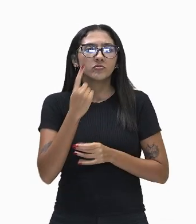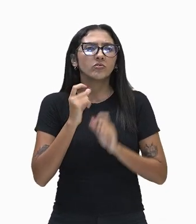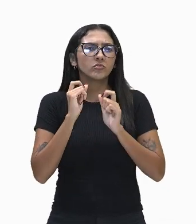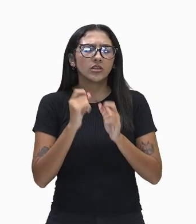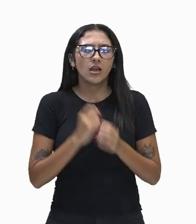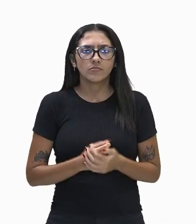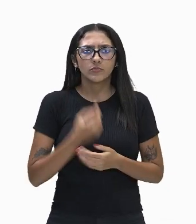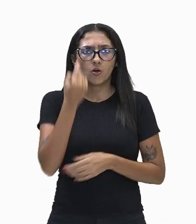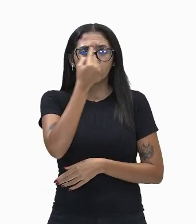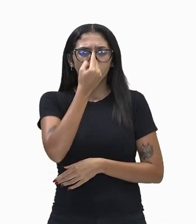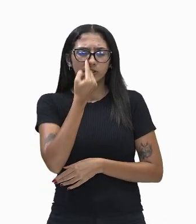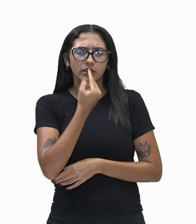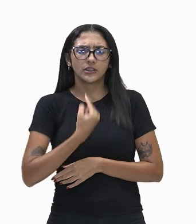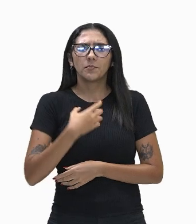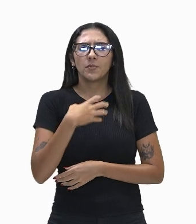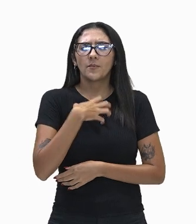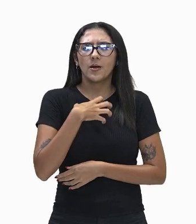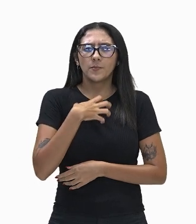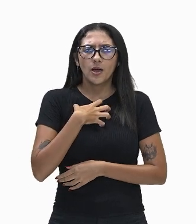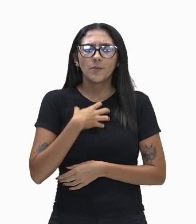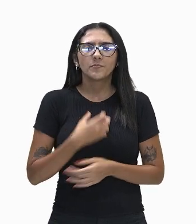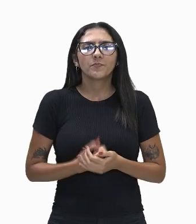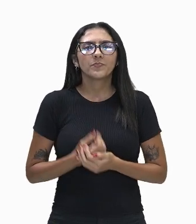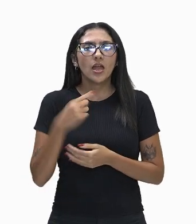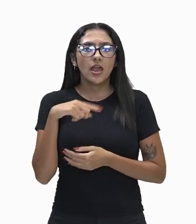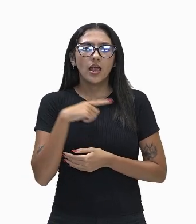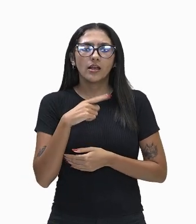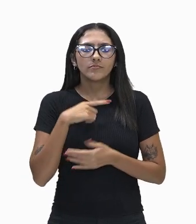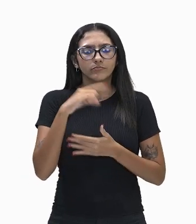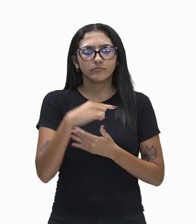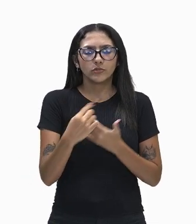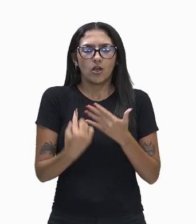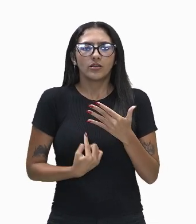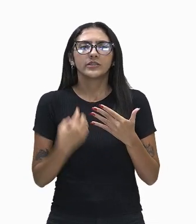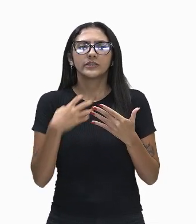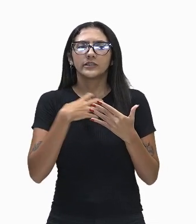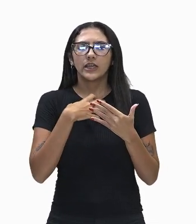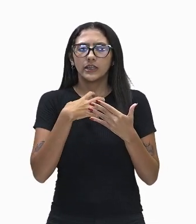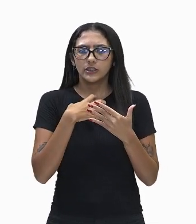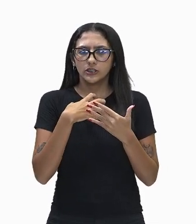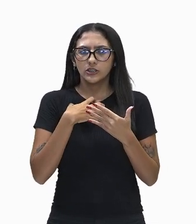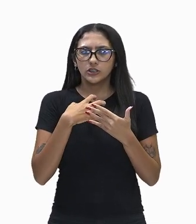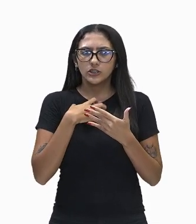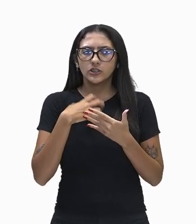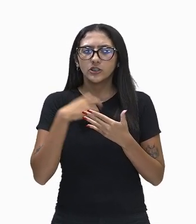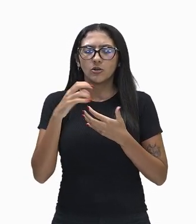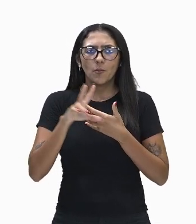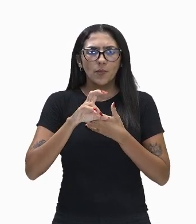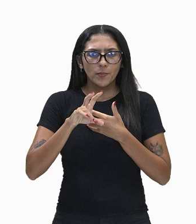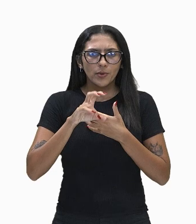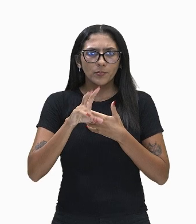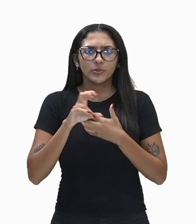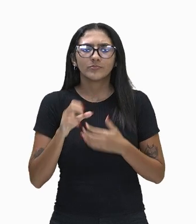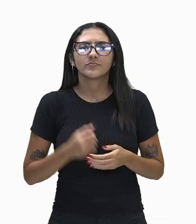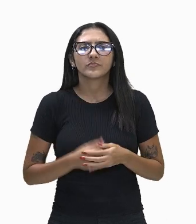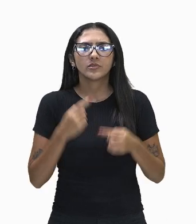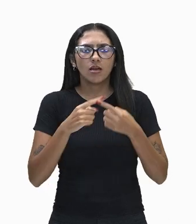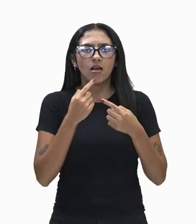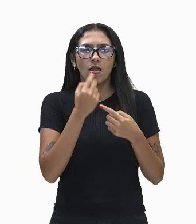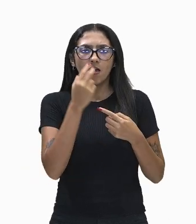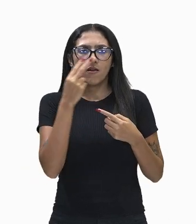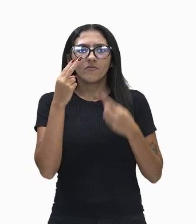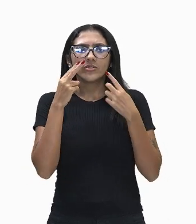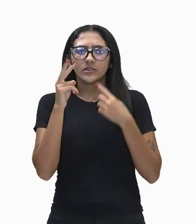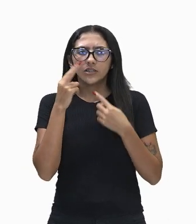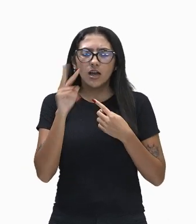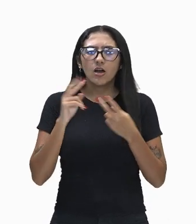sensorial. O sistema sensorial, ele é composto pelos cinco sentidos do corpo humano, que são eles visão, audição,